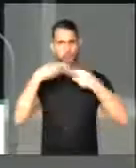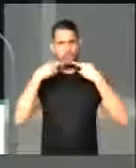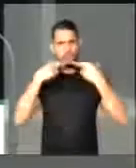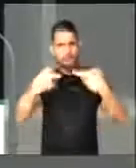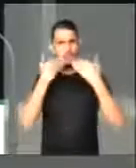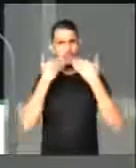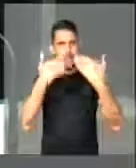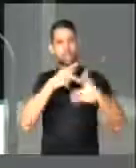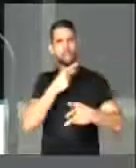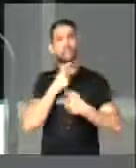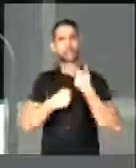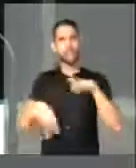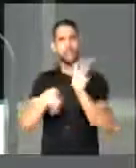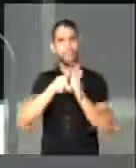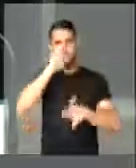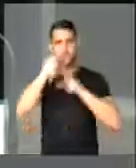a vontade do povo brasileiro.